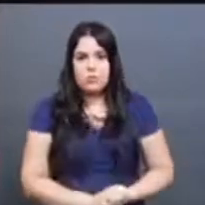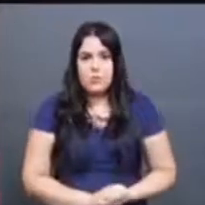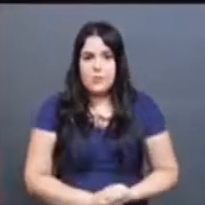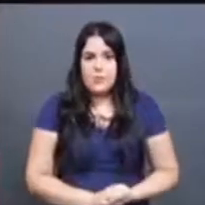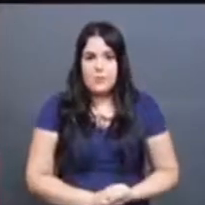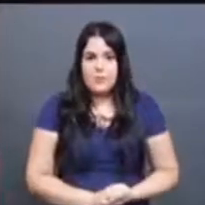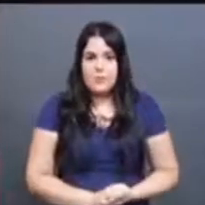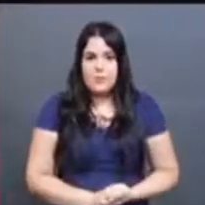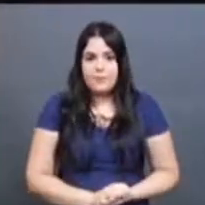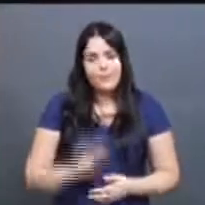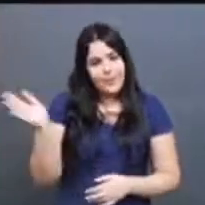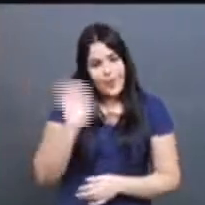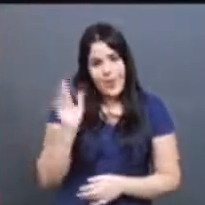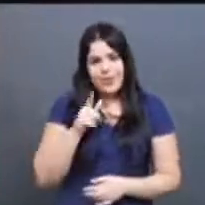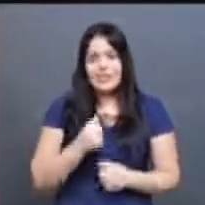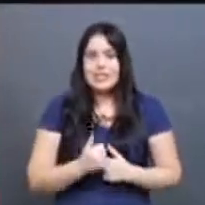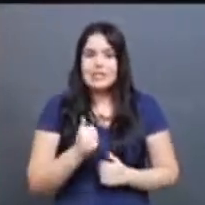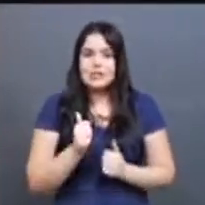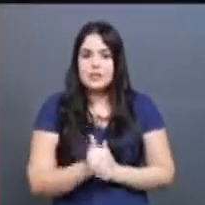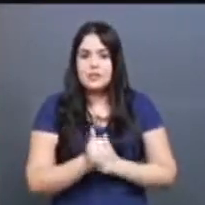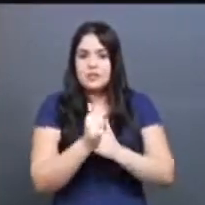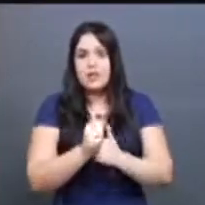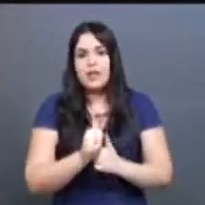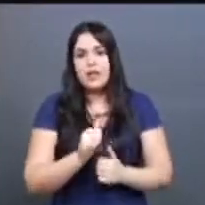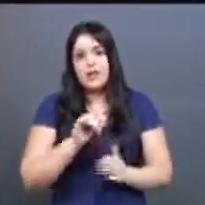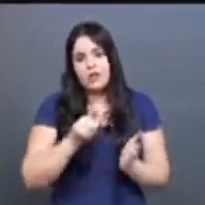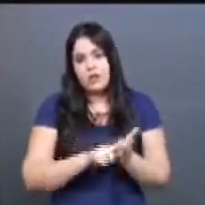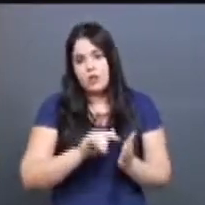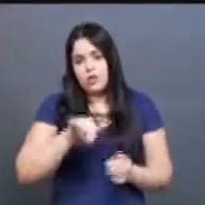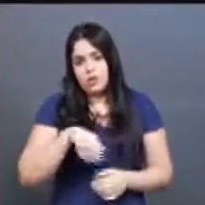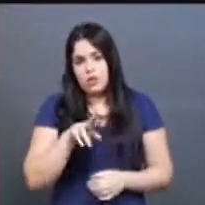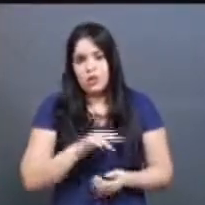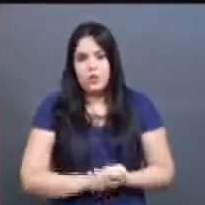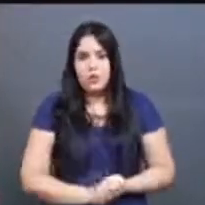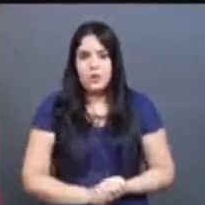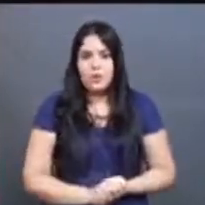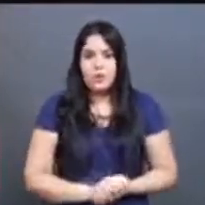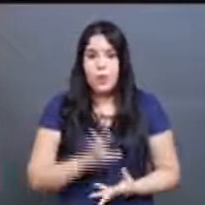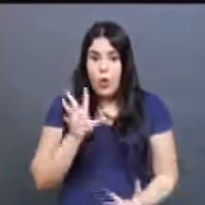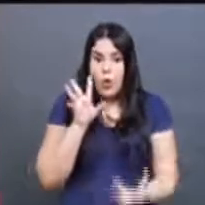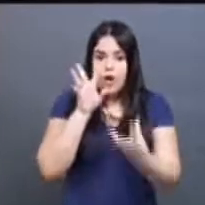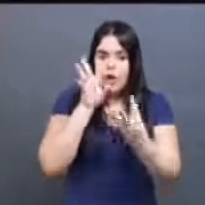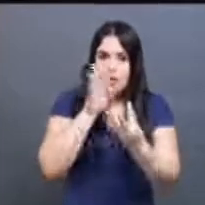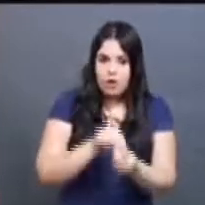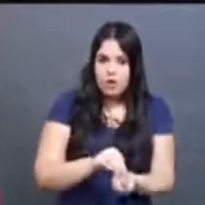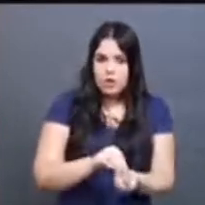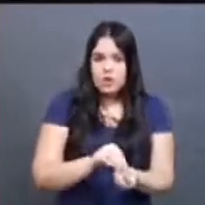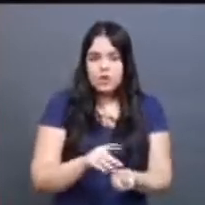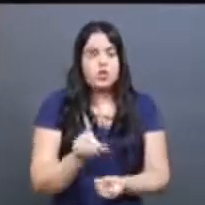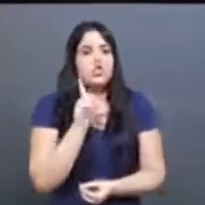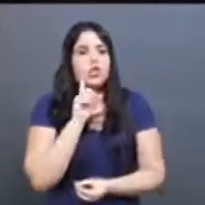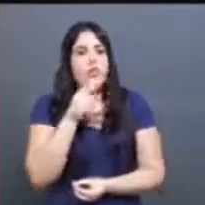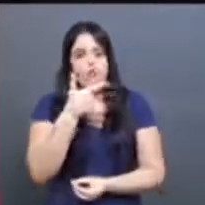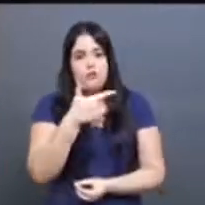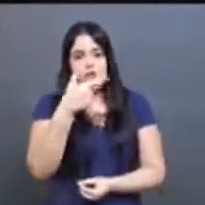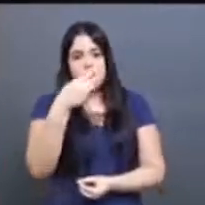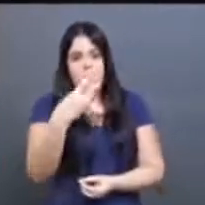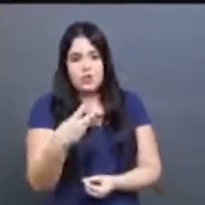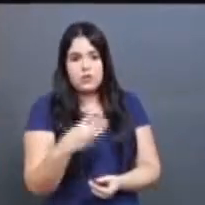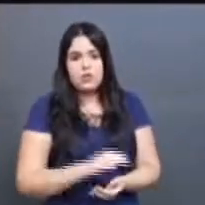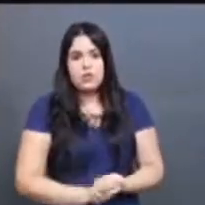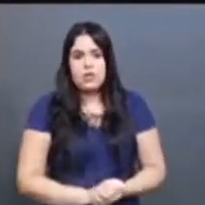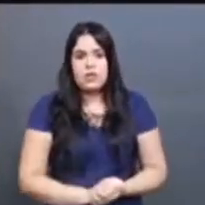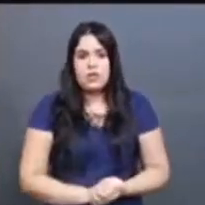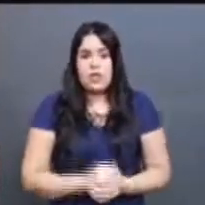Olá pra você que acompanha o Jornal da UFU, é isso mesmo, o resultado final do vestibular vai ser publicado no dia 23 e